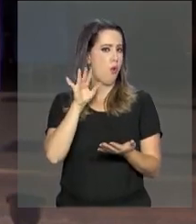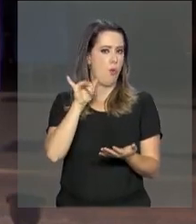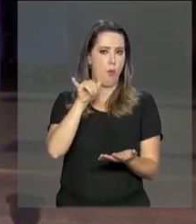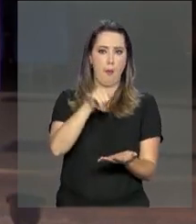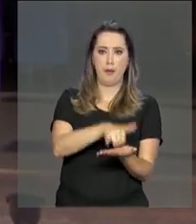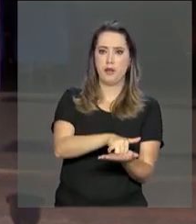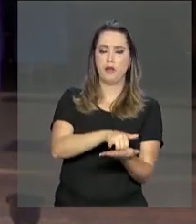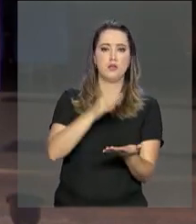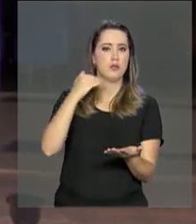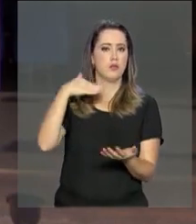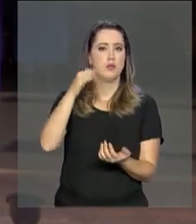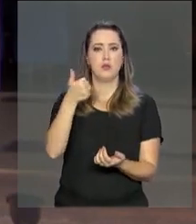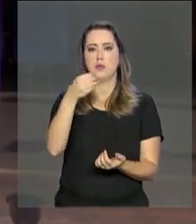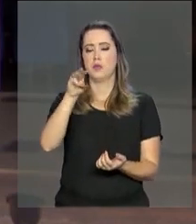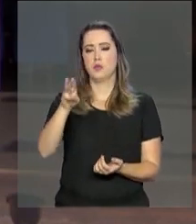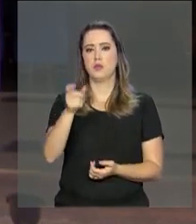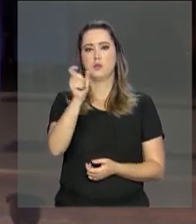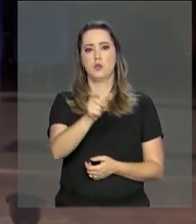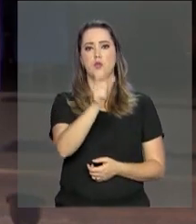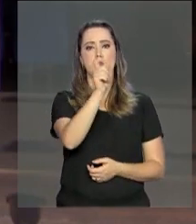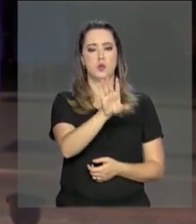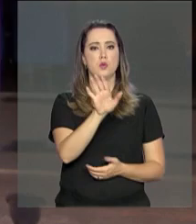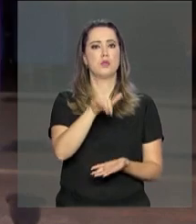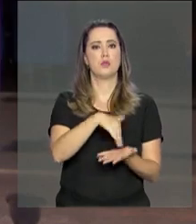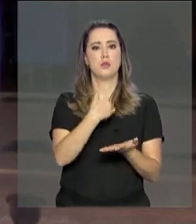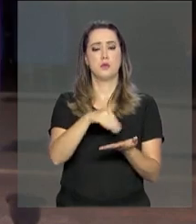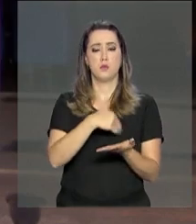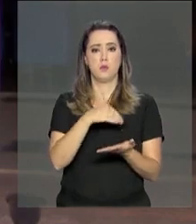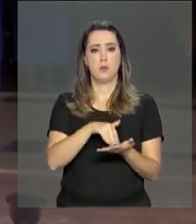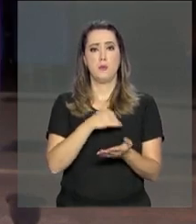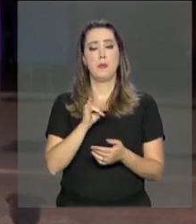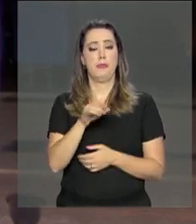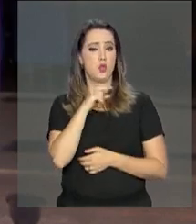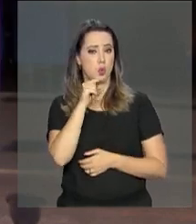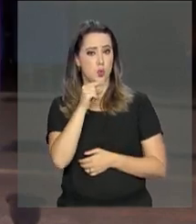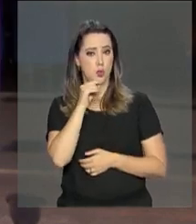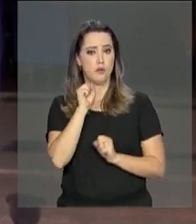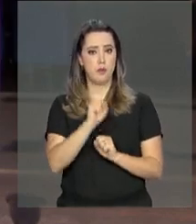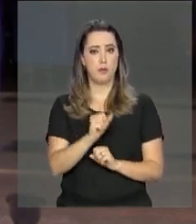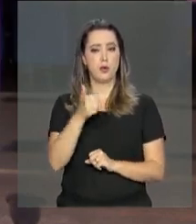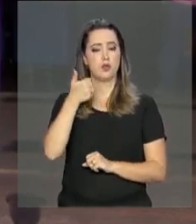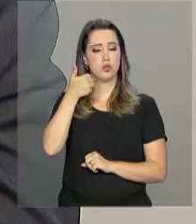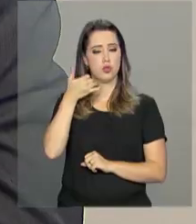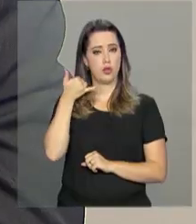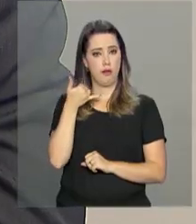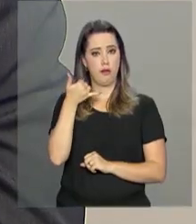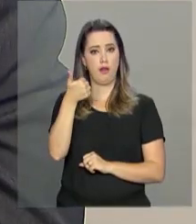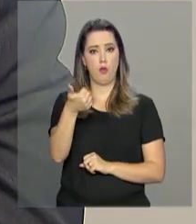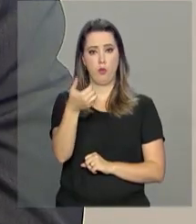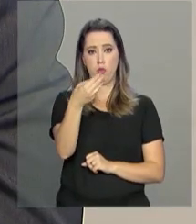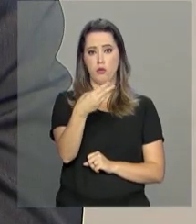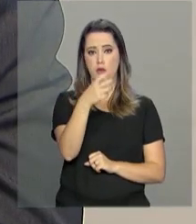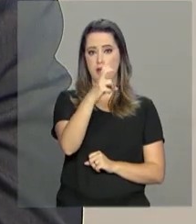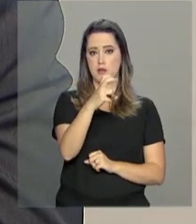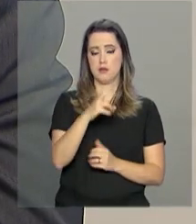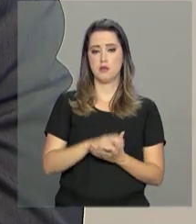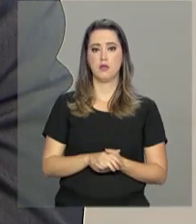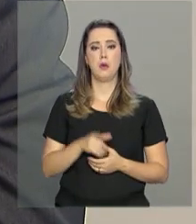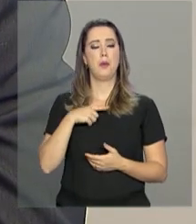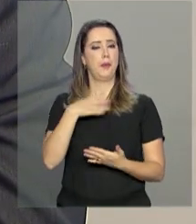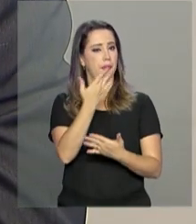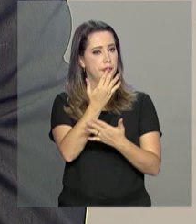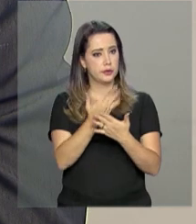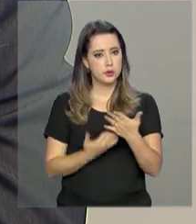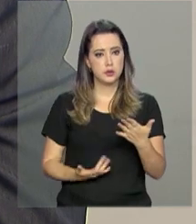e já tem mais de 10 milhões de pessoas cadastradas. Em caso de dúvidas, ligue 135. Além do extrato que inicia, ele consegue